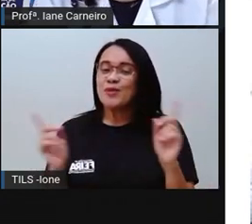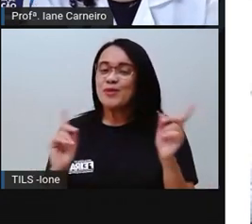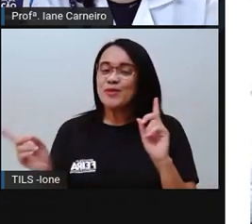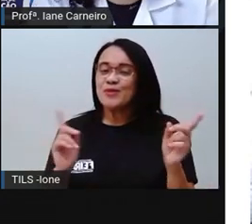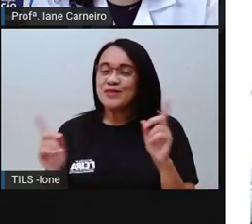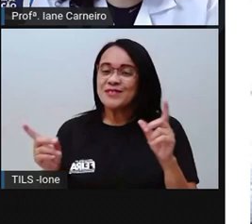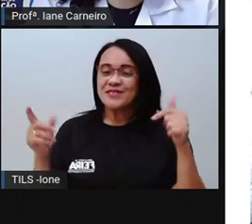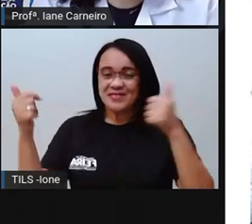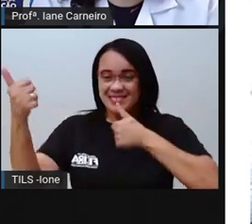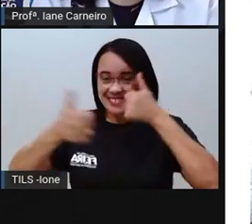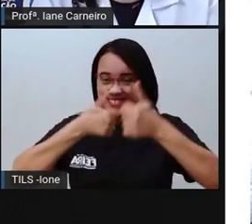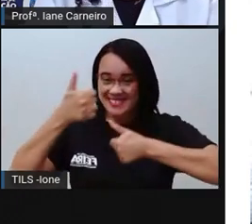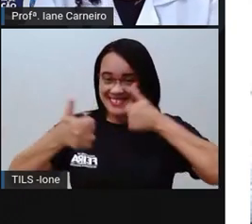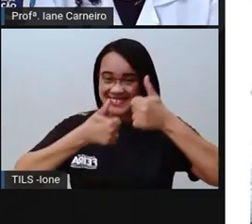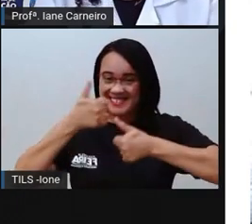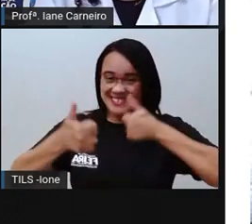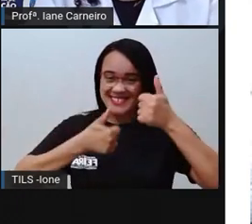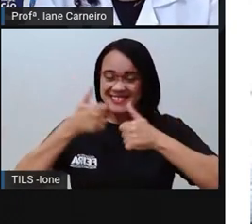Feliz.